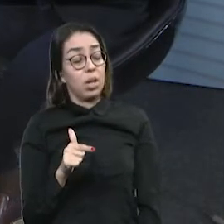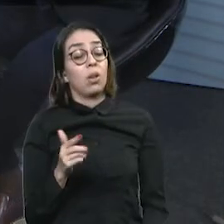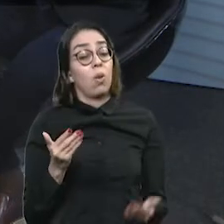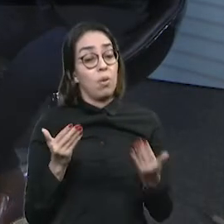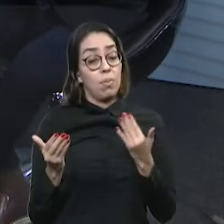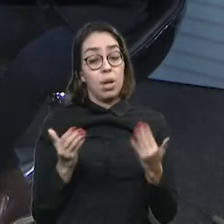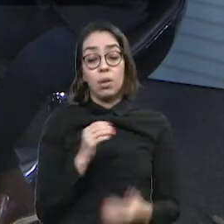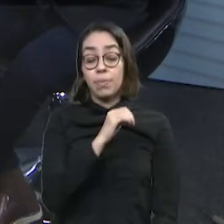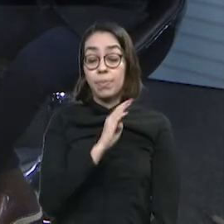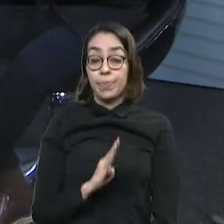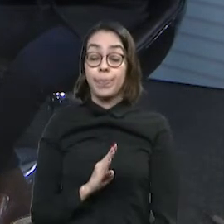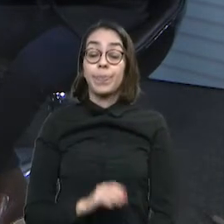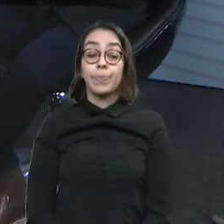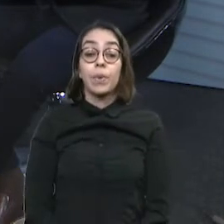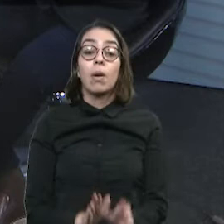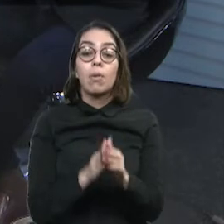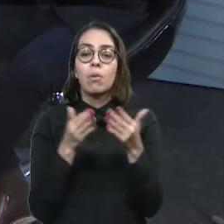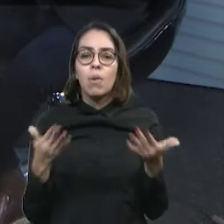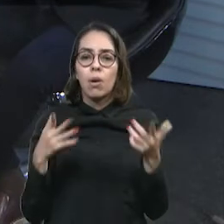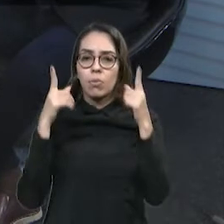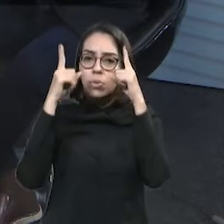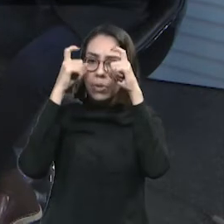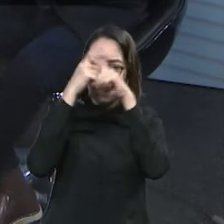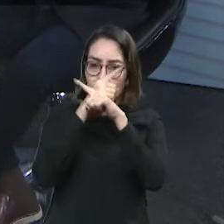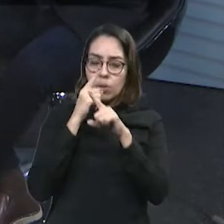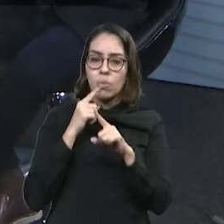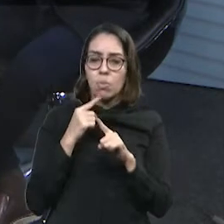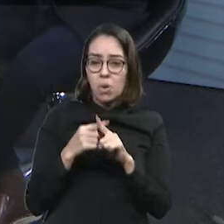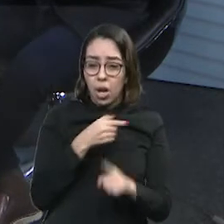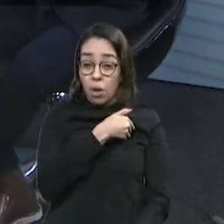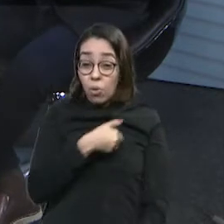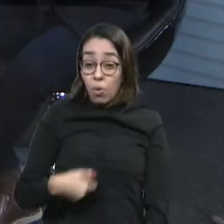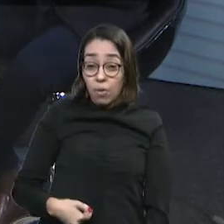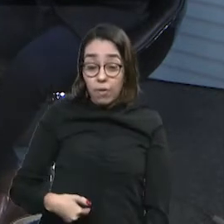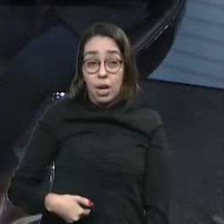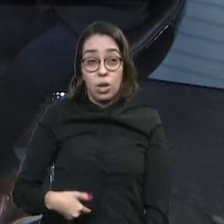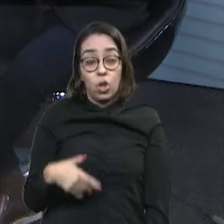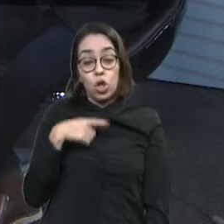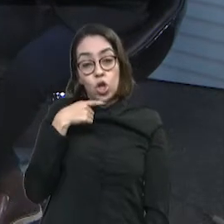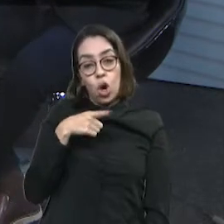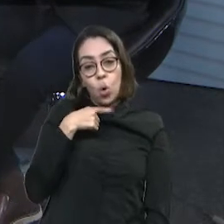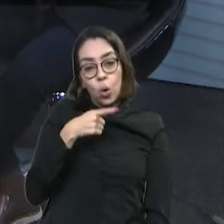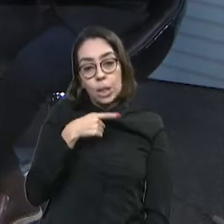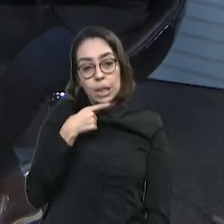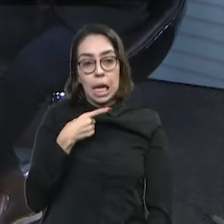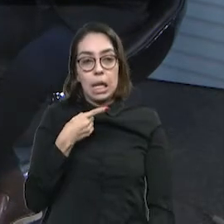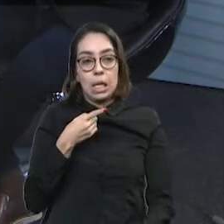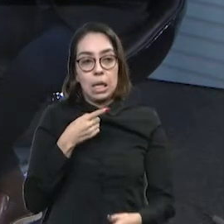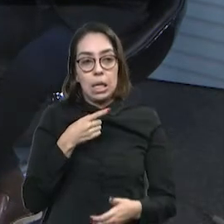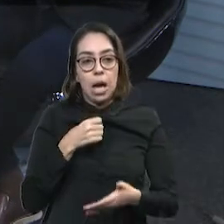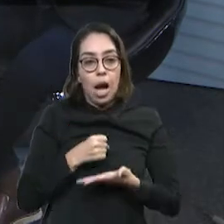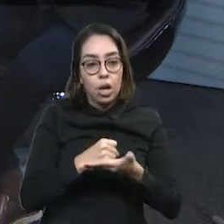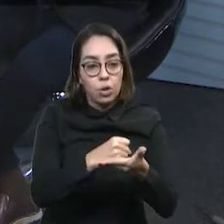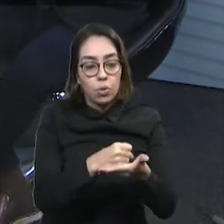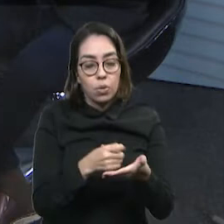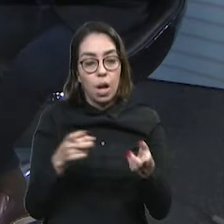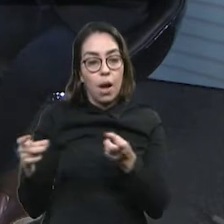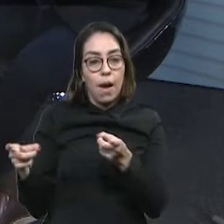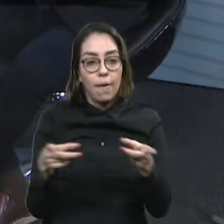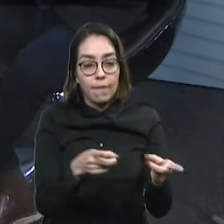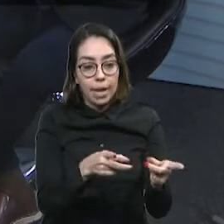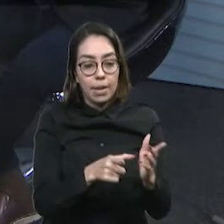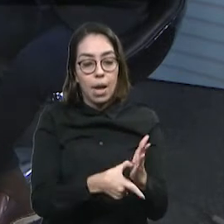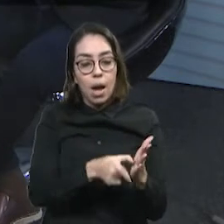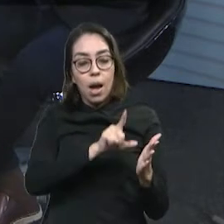a dificuldade? É a dificuldade do estado não promover o consumo antes de promover a renda. Então, eu acho que o estado ele